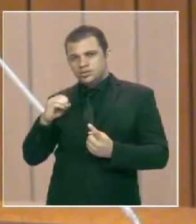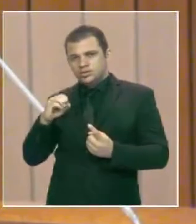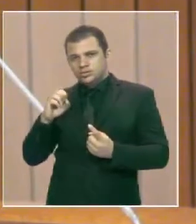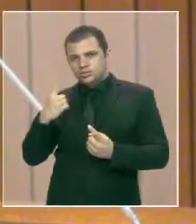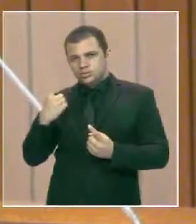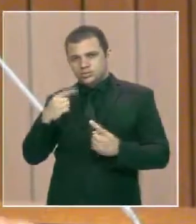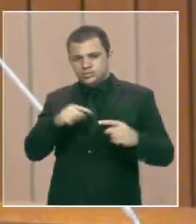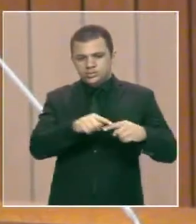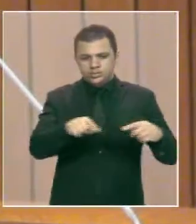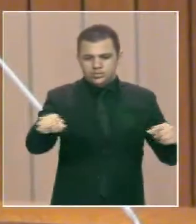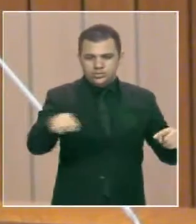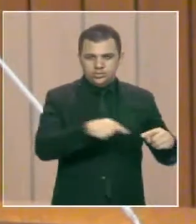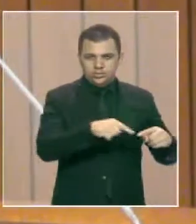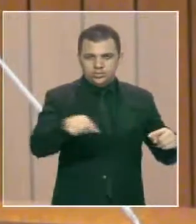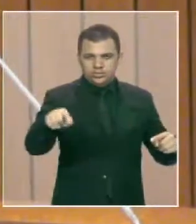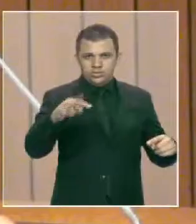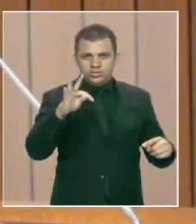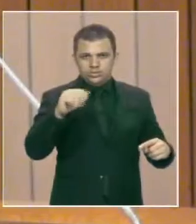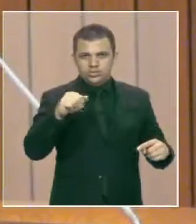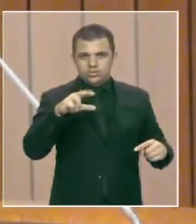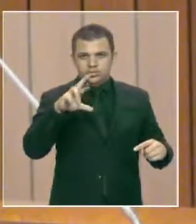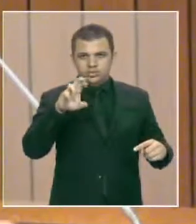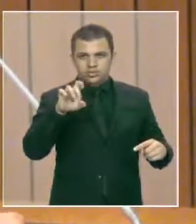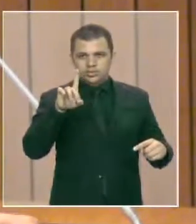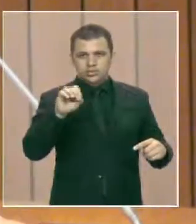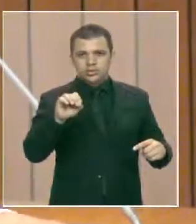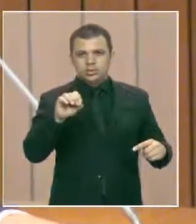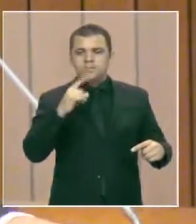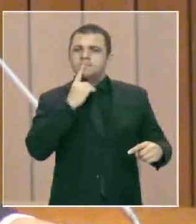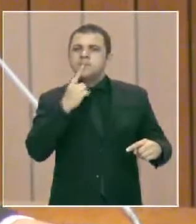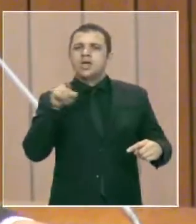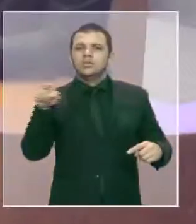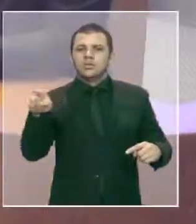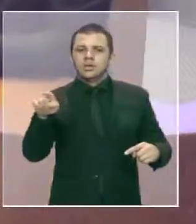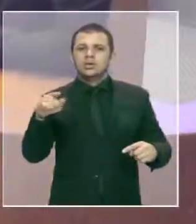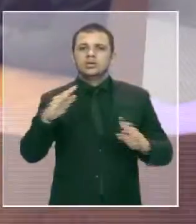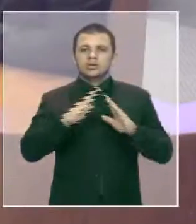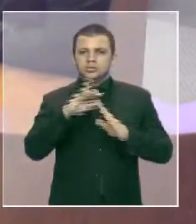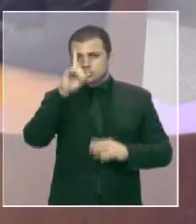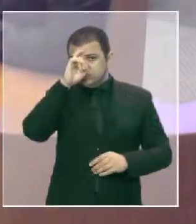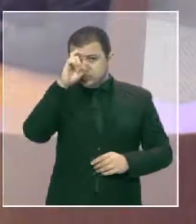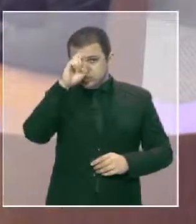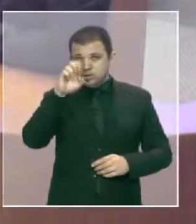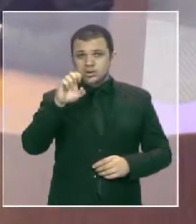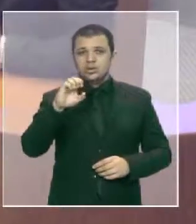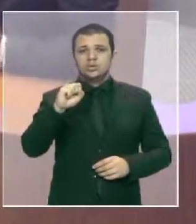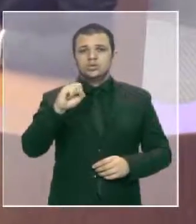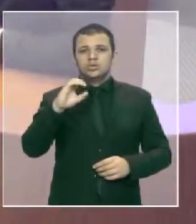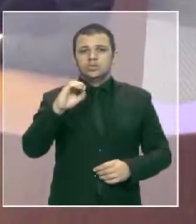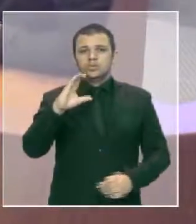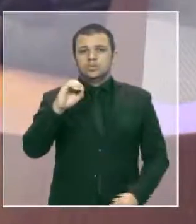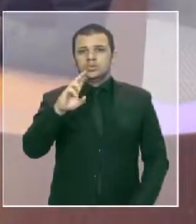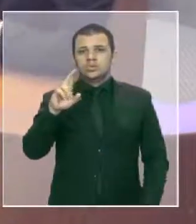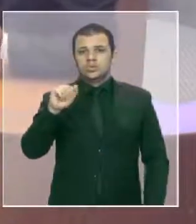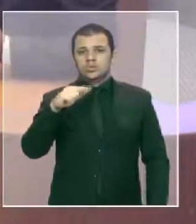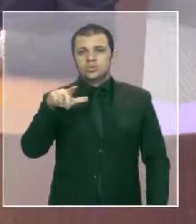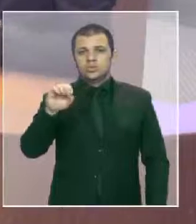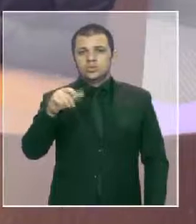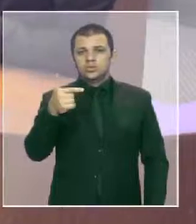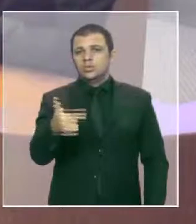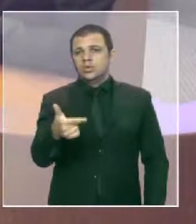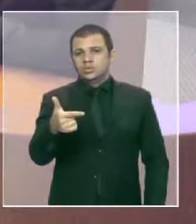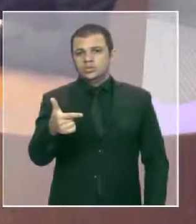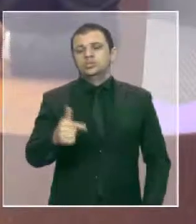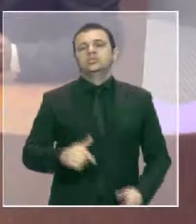Socorrão 2, e também ao Hospital do Servidor, e um trecho totalmente intrafegável, cheio de